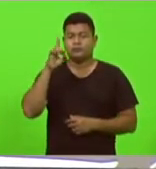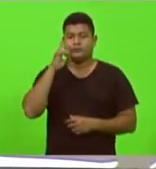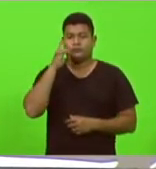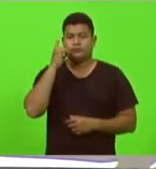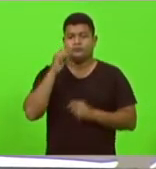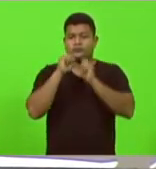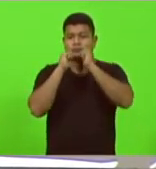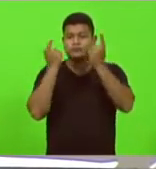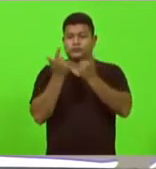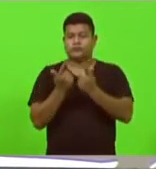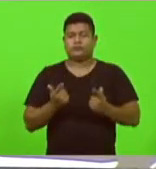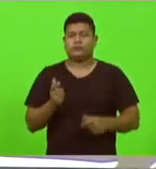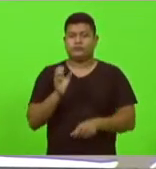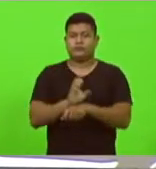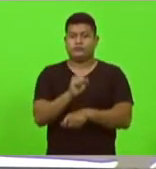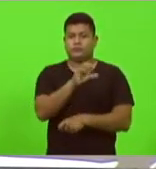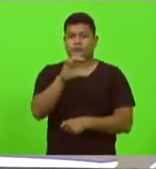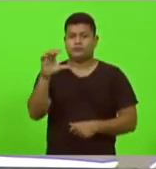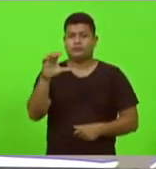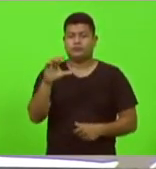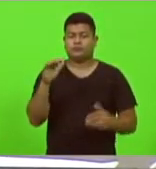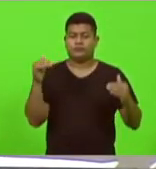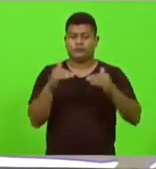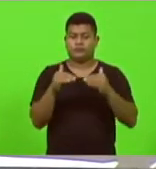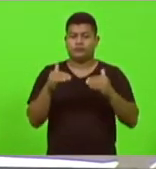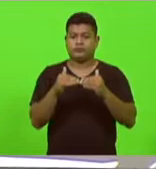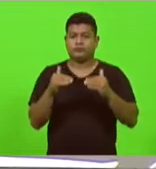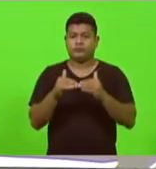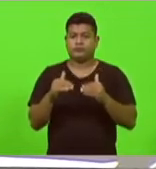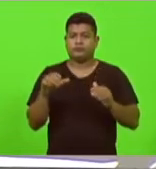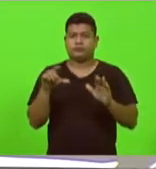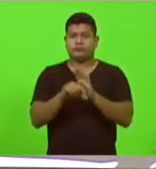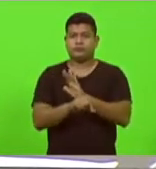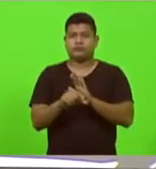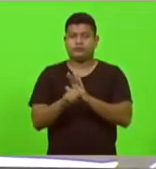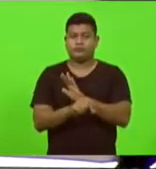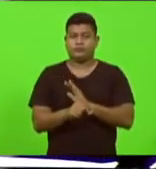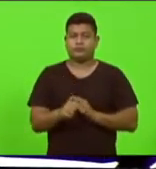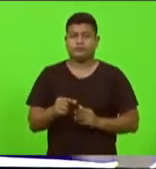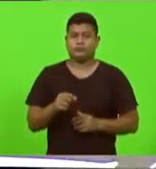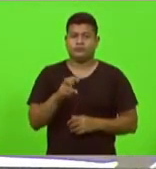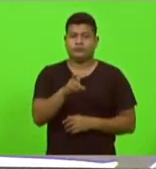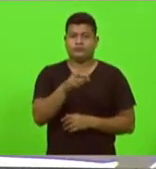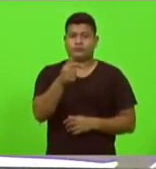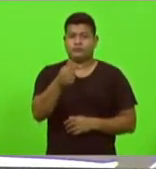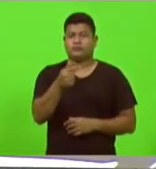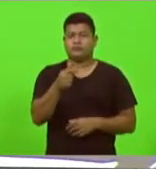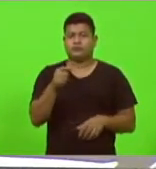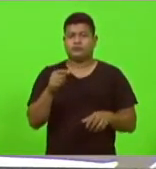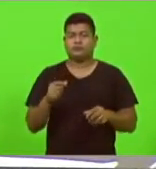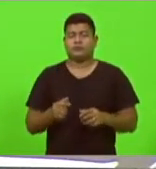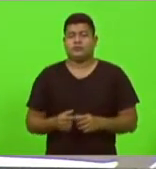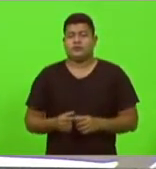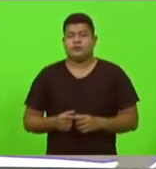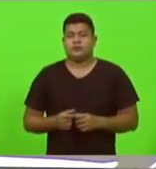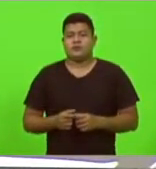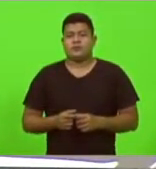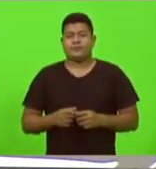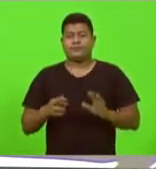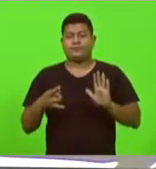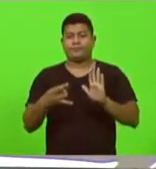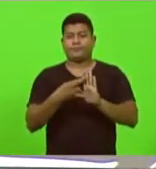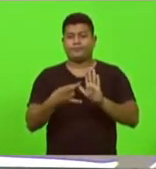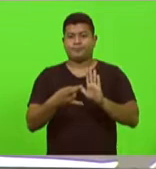Catarina, em conformidade com o disposto no artigo 57, do inciso 3º do Regimento Interno,